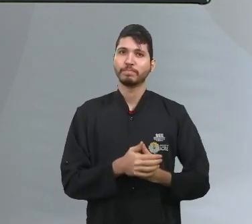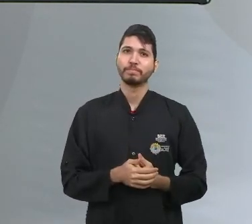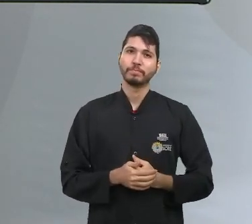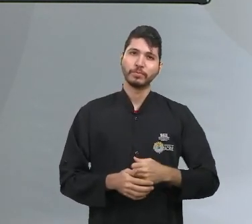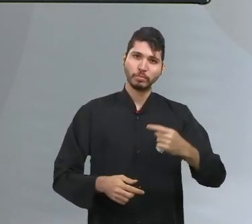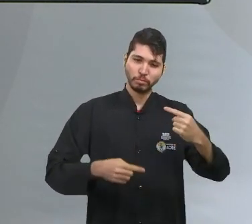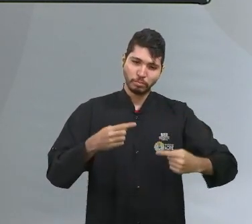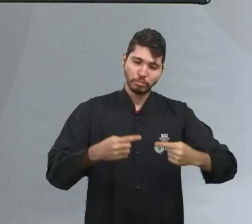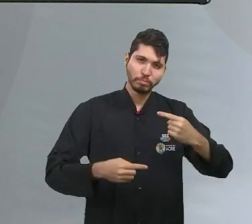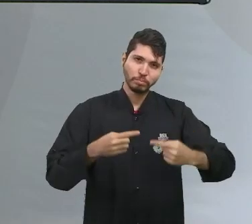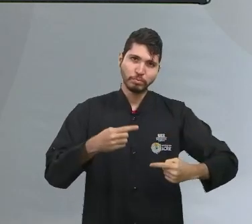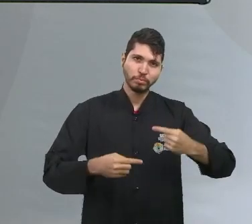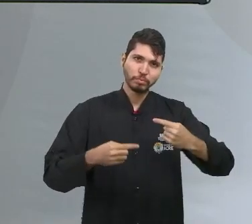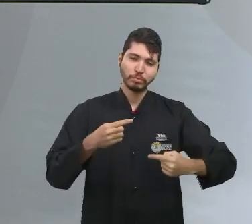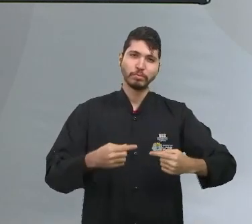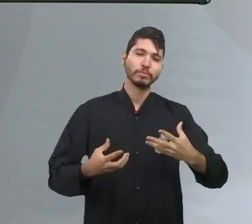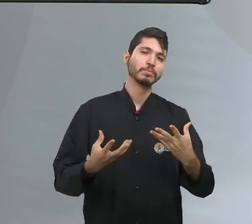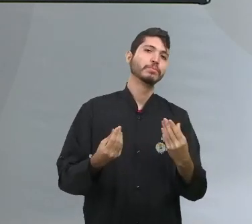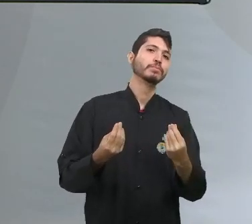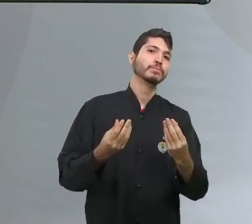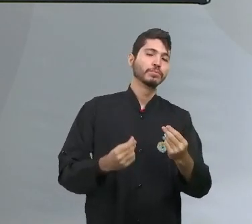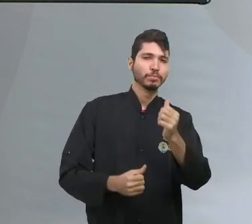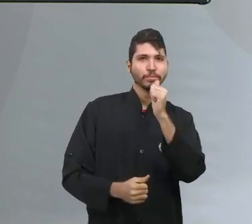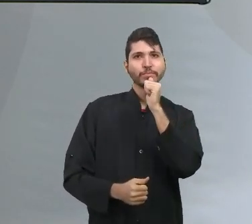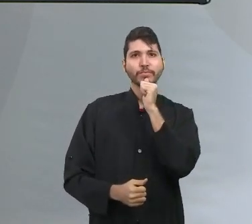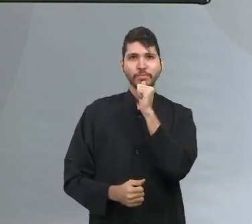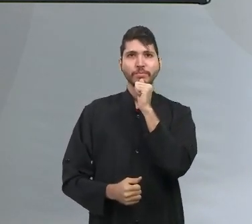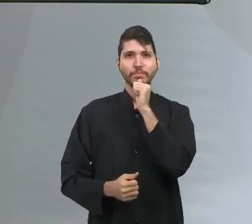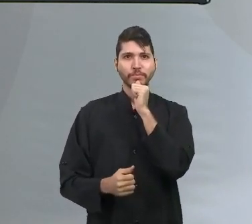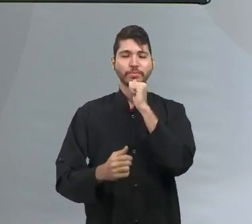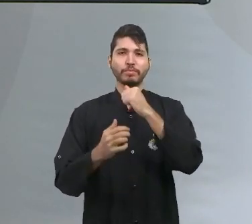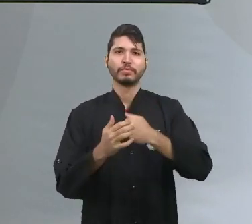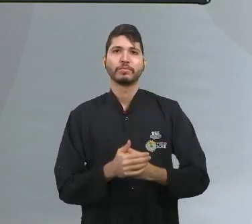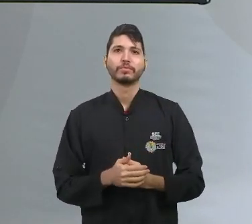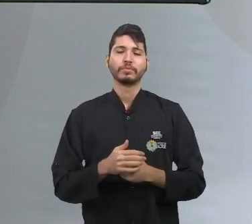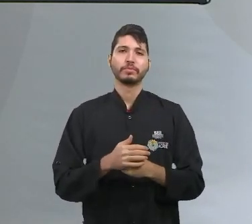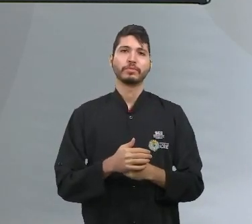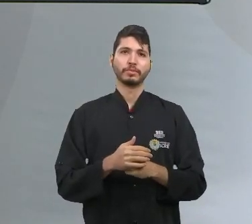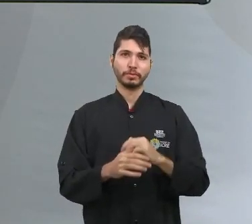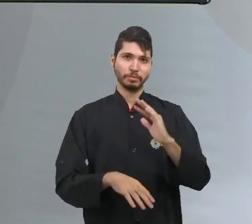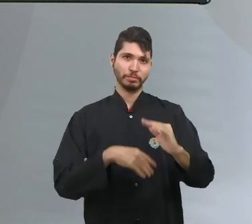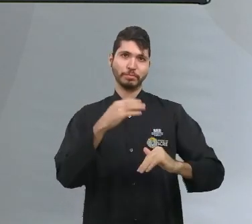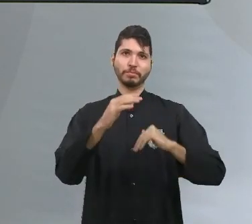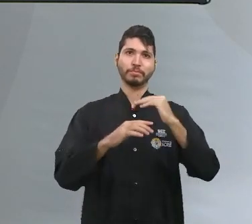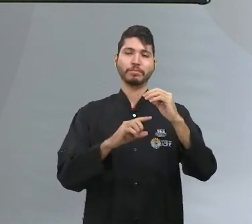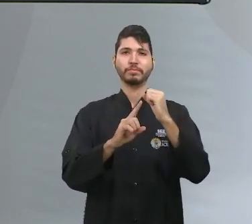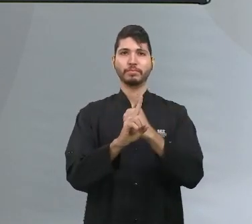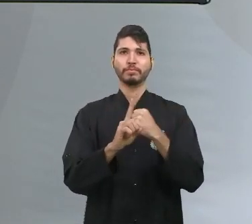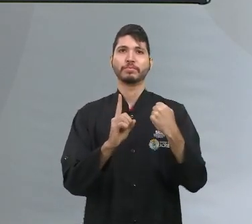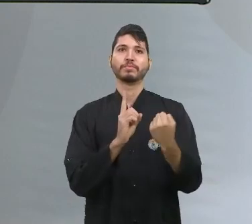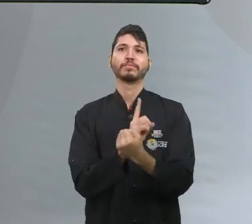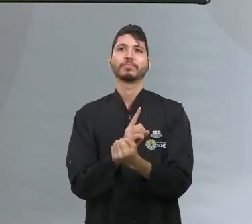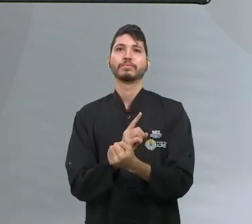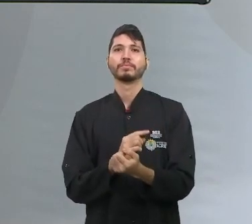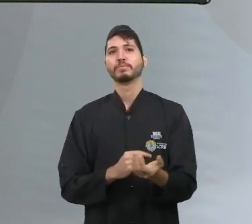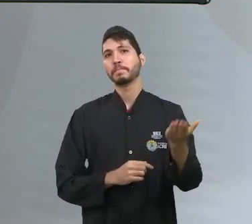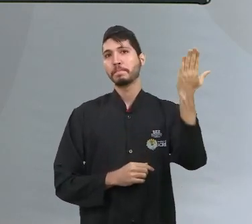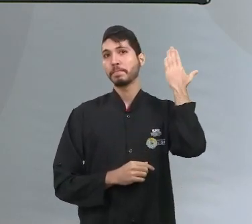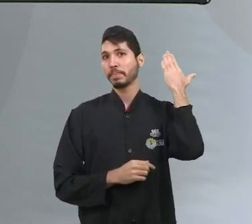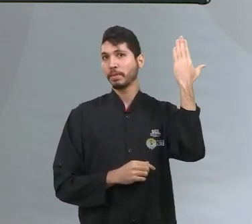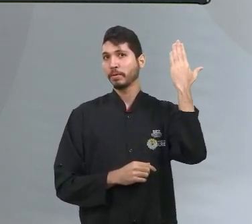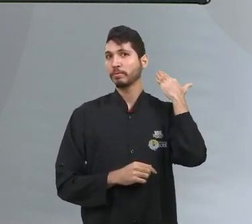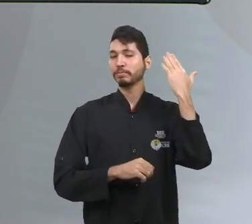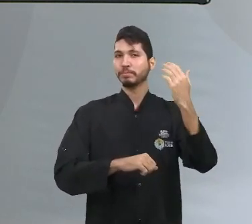Mas, entra em pauta também o quê? A questão do desenvolvimento social. Quando nós tínhamos o período